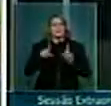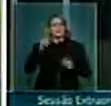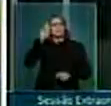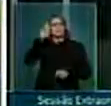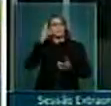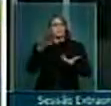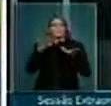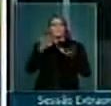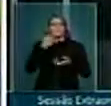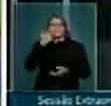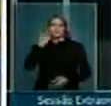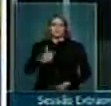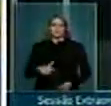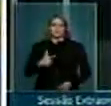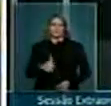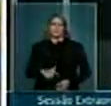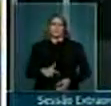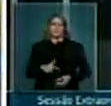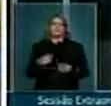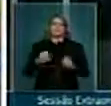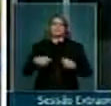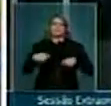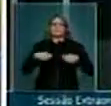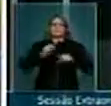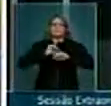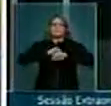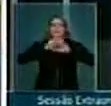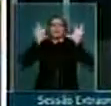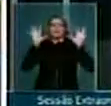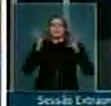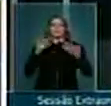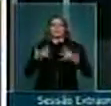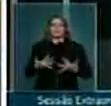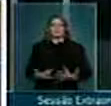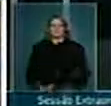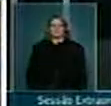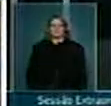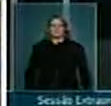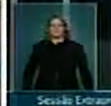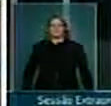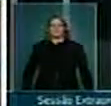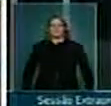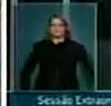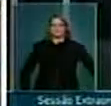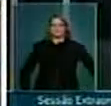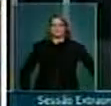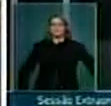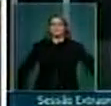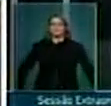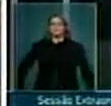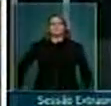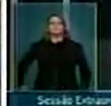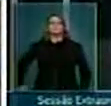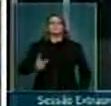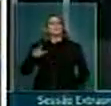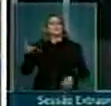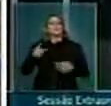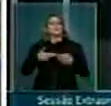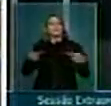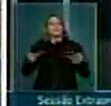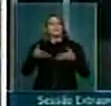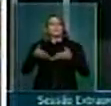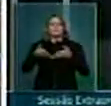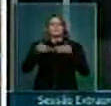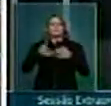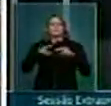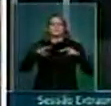mais sobre isso para desmistificar isso que está sendo colocado na imprensa. A outra coisa, senhor presidente, que eu gostaria de pedir a essa mesa e também a todos